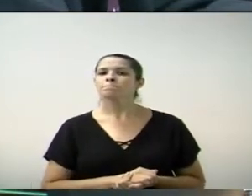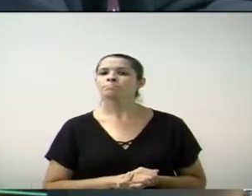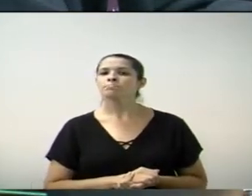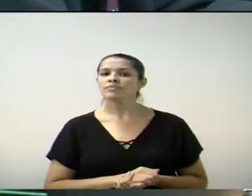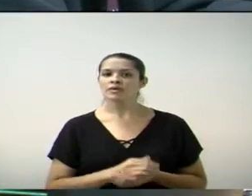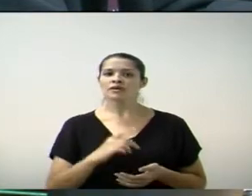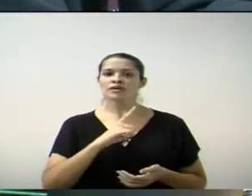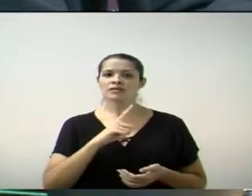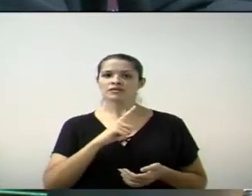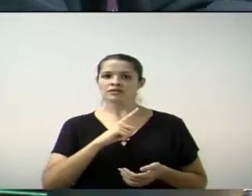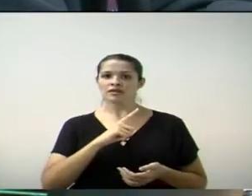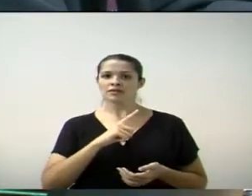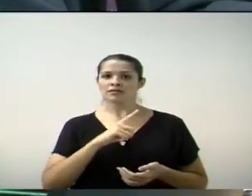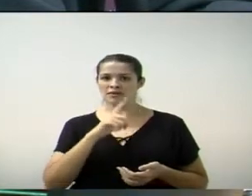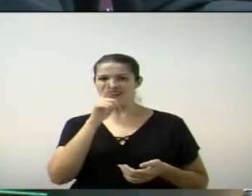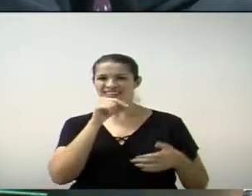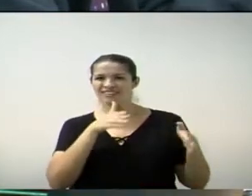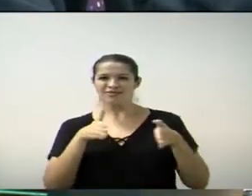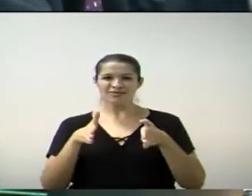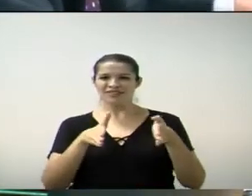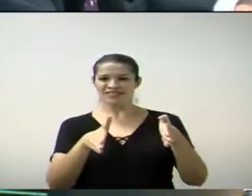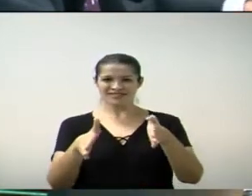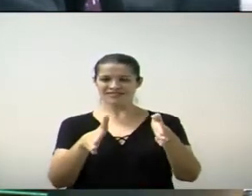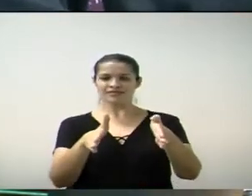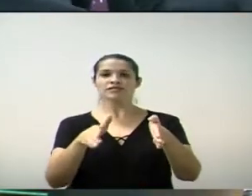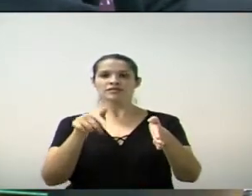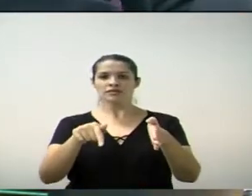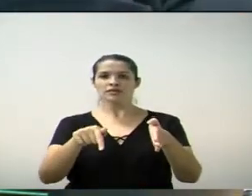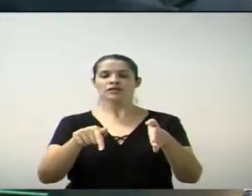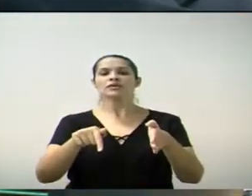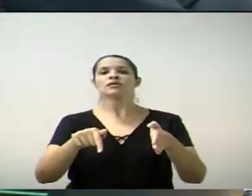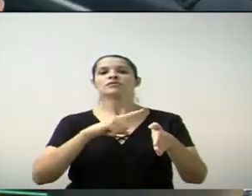barragem de contenção construída na bacia do Rio Jaguari.